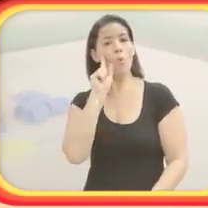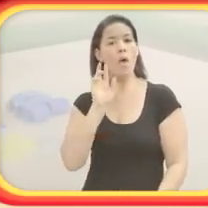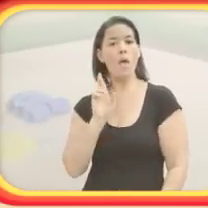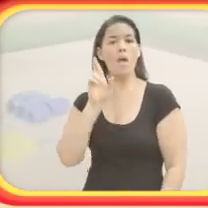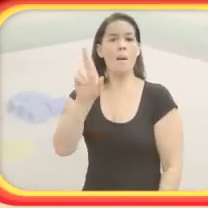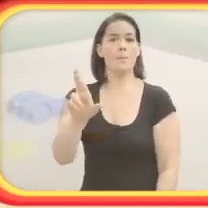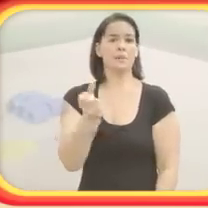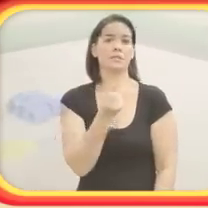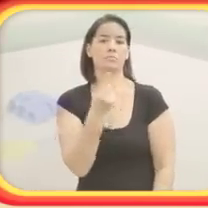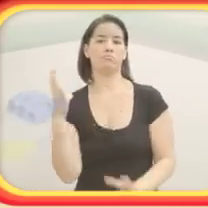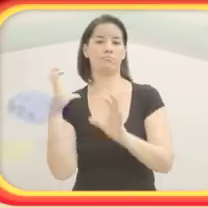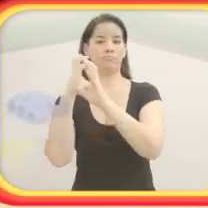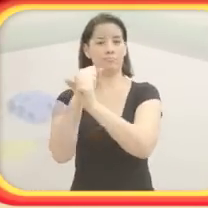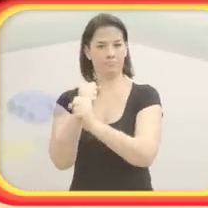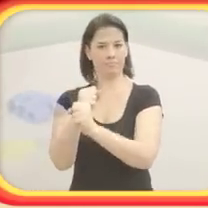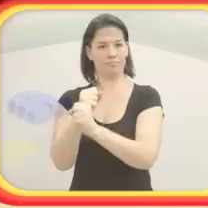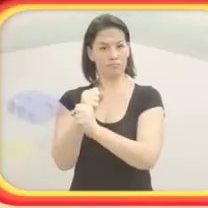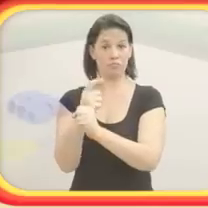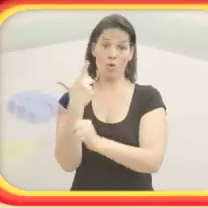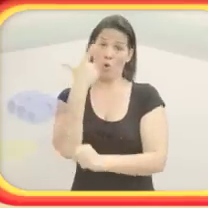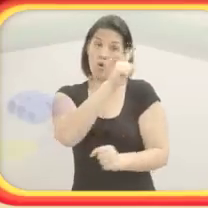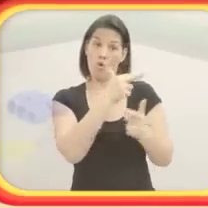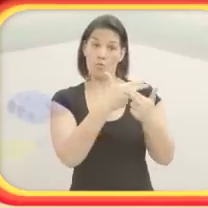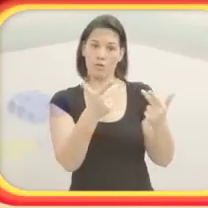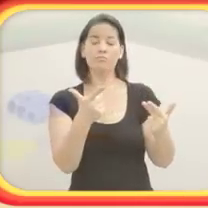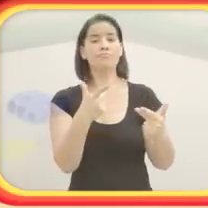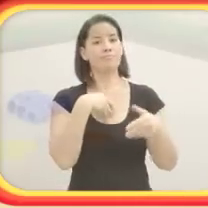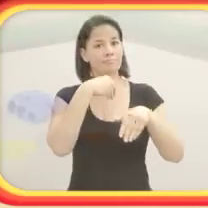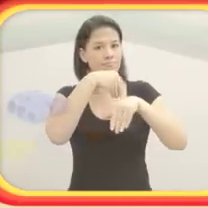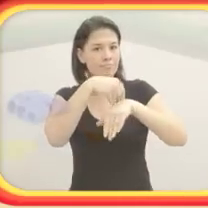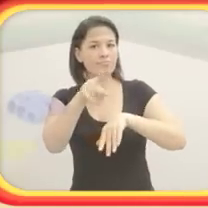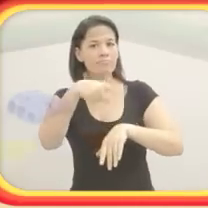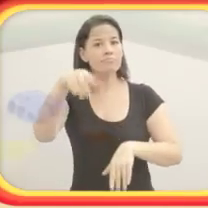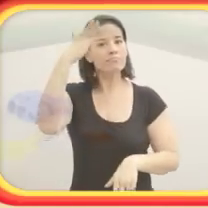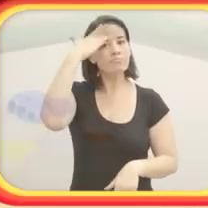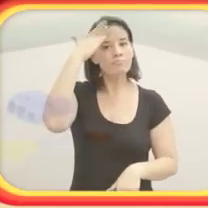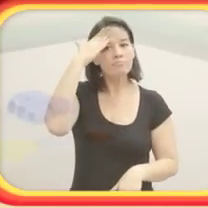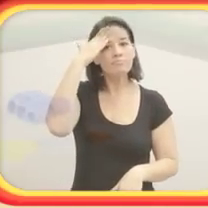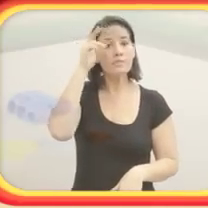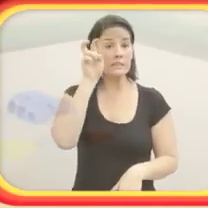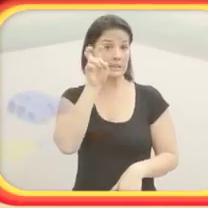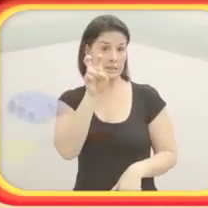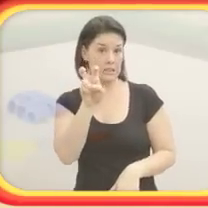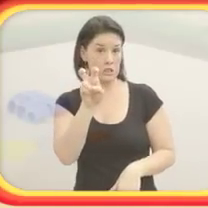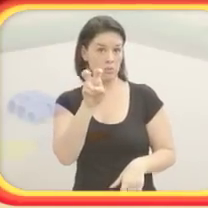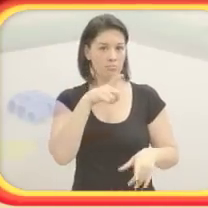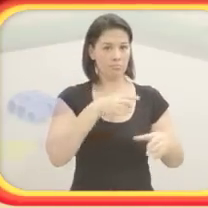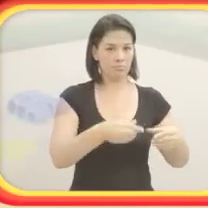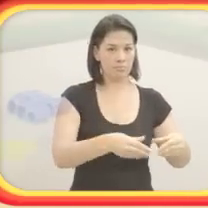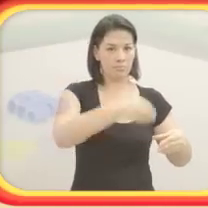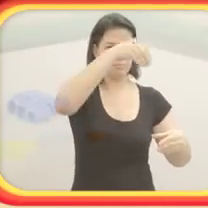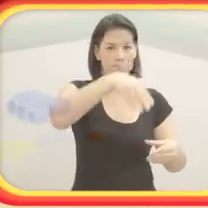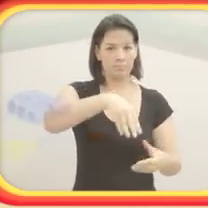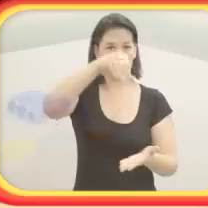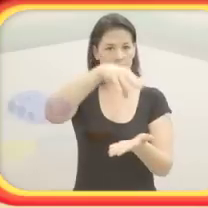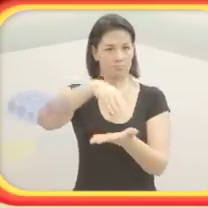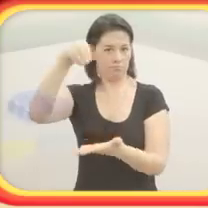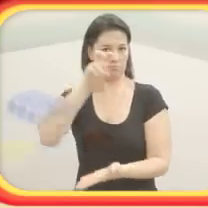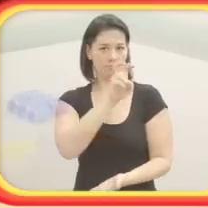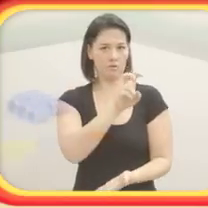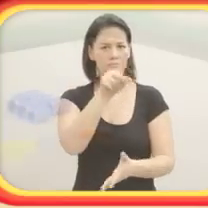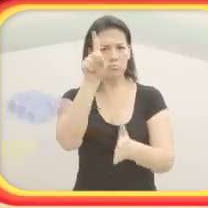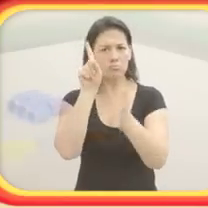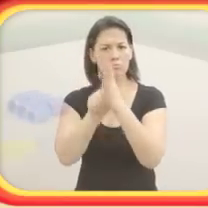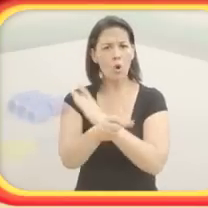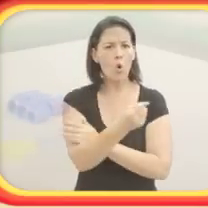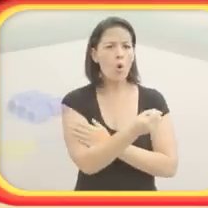se você tem cinco, digamos que você tem cinco pinos. Aí você pergunta, quantos pinos tem? Um, dois, três, quatro, cinco. Ah,